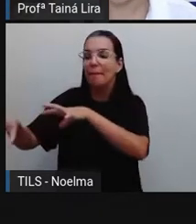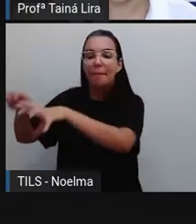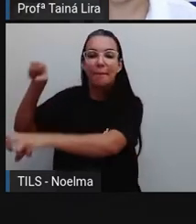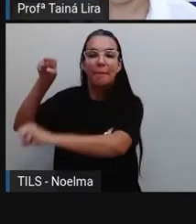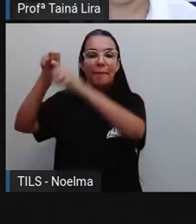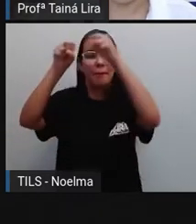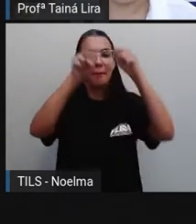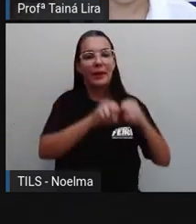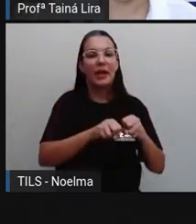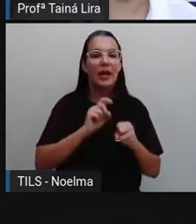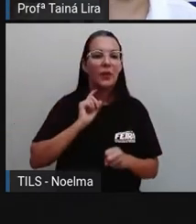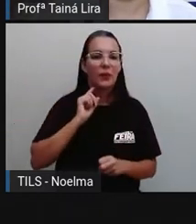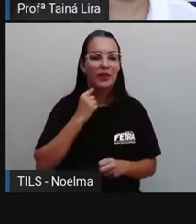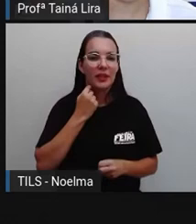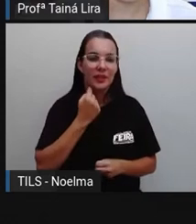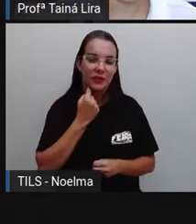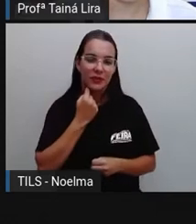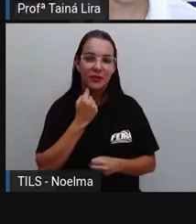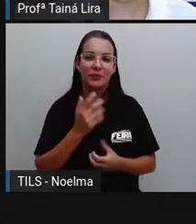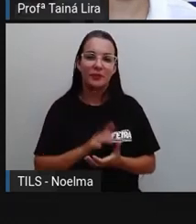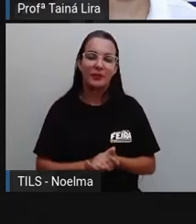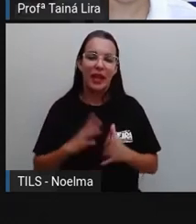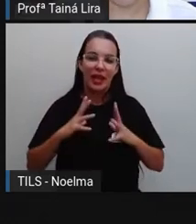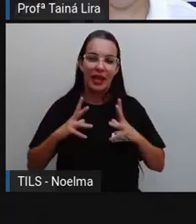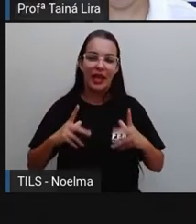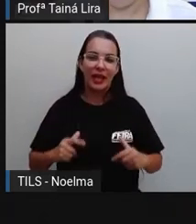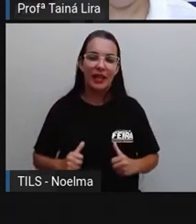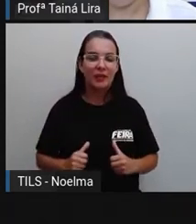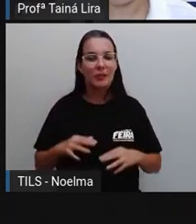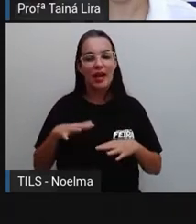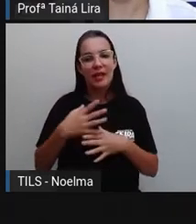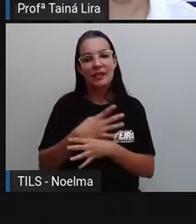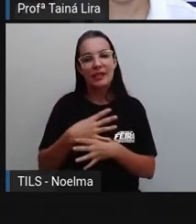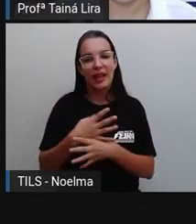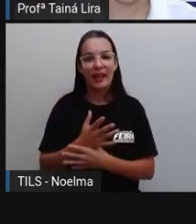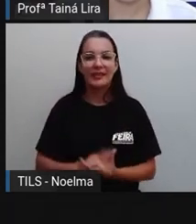recolher todo o lixo, tudo que a gente joga fora, tá bom?